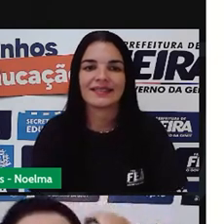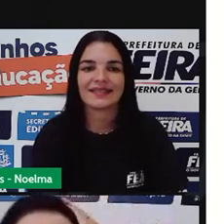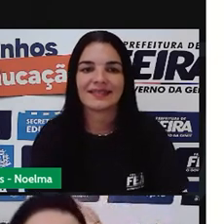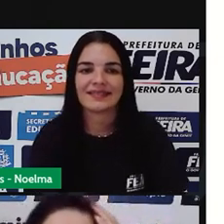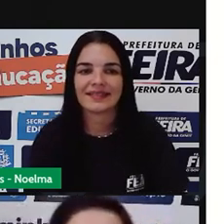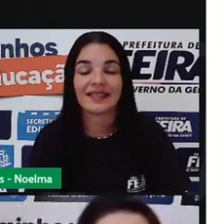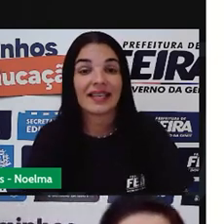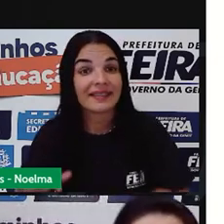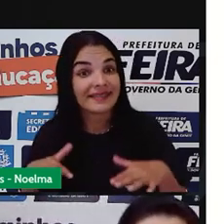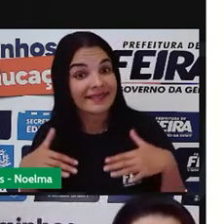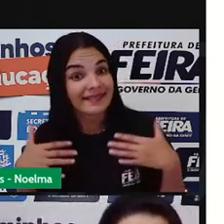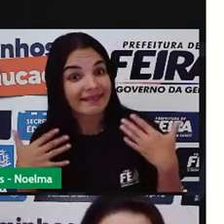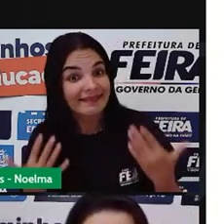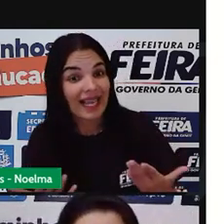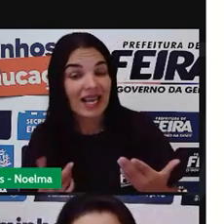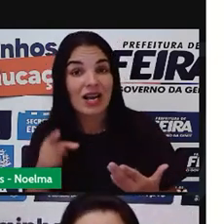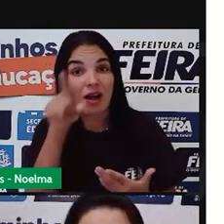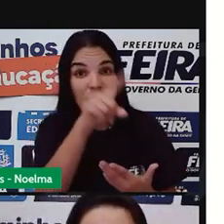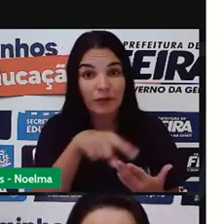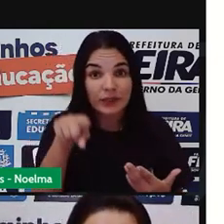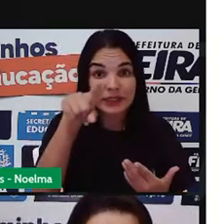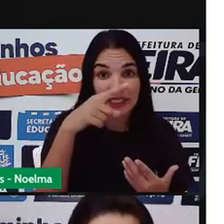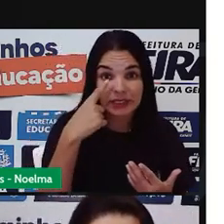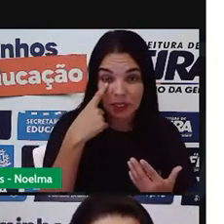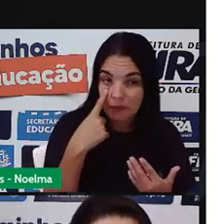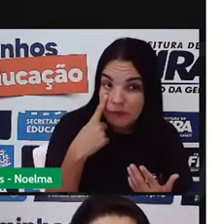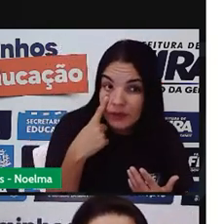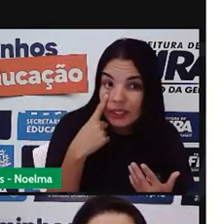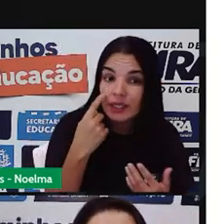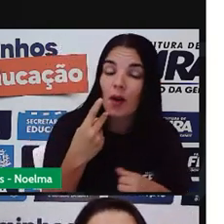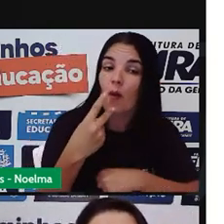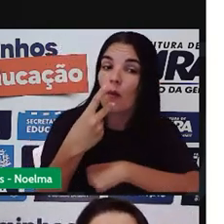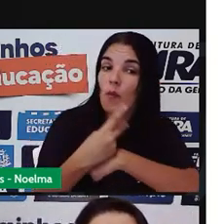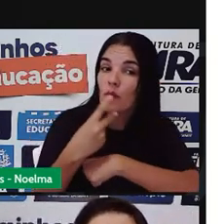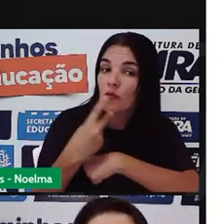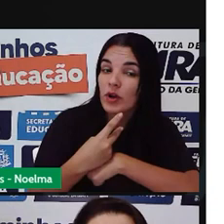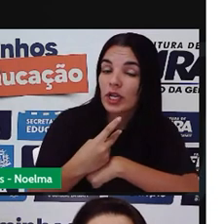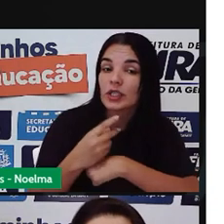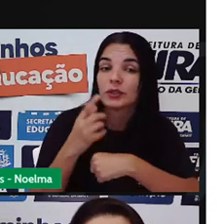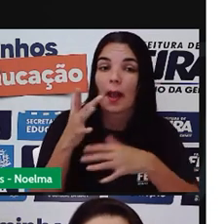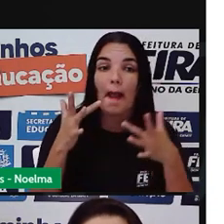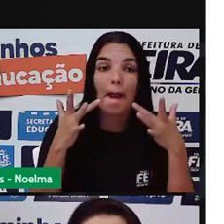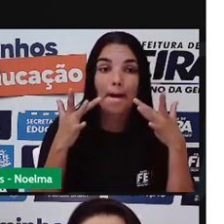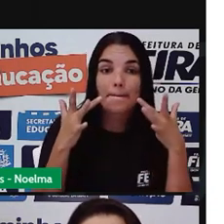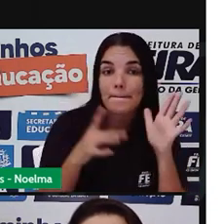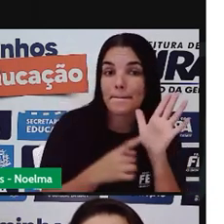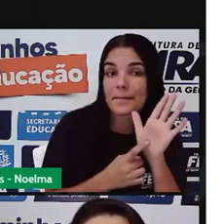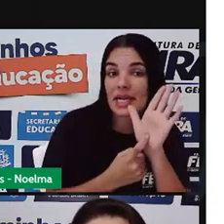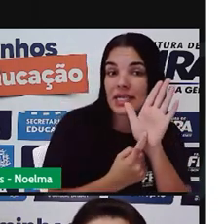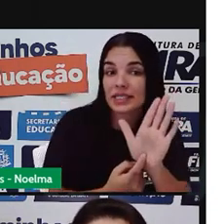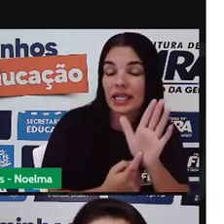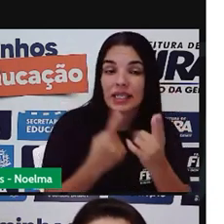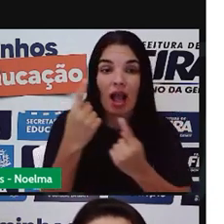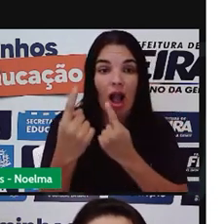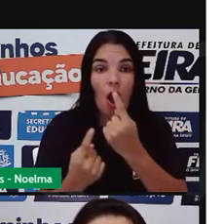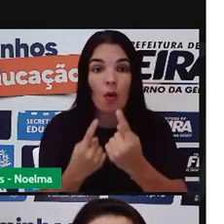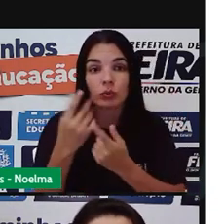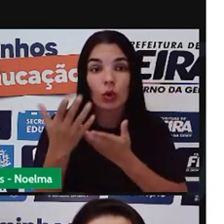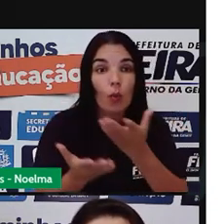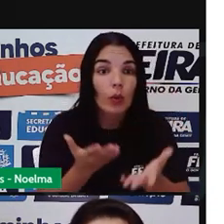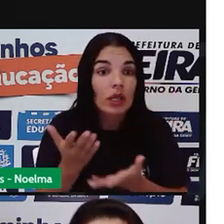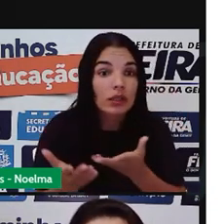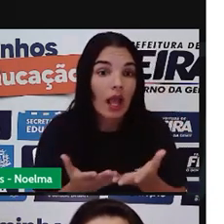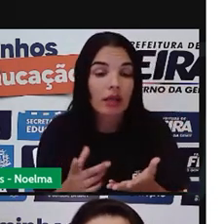E assim vocês puderam ver um vídeo aí onde apresenta alguns cuidados que devem ter com o solo